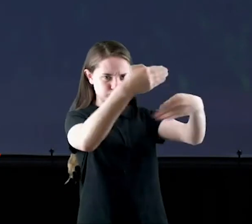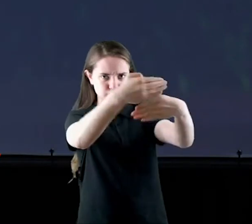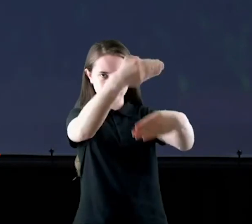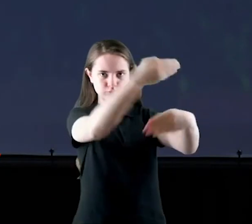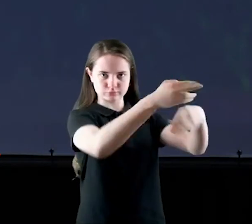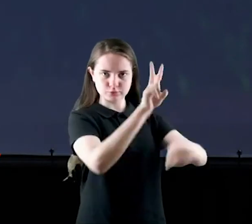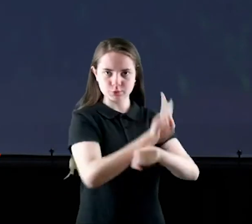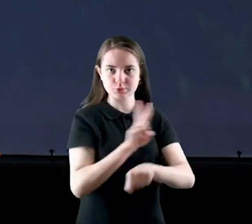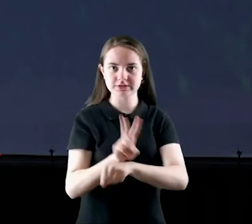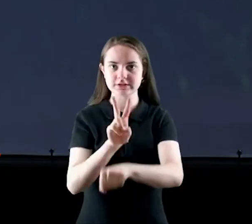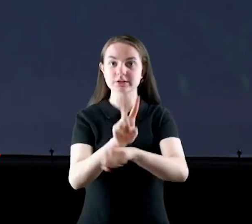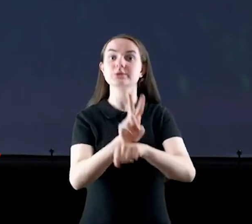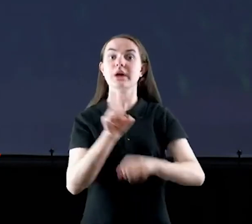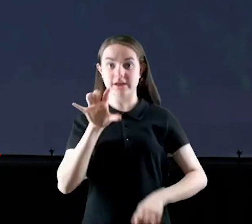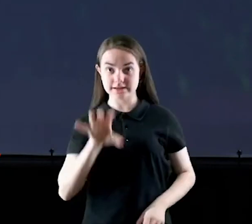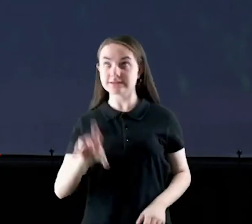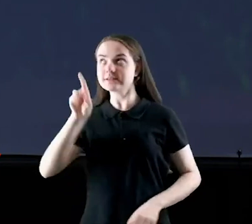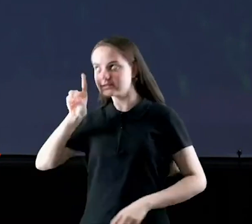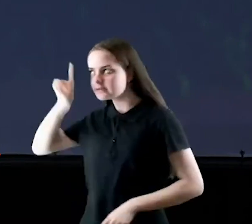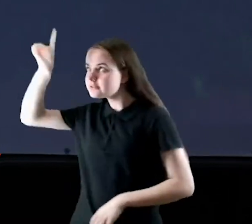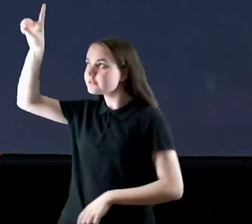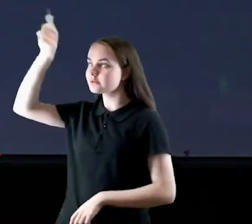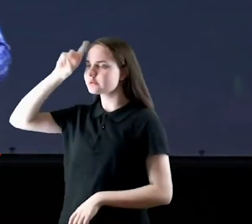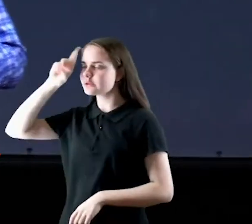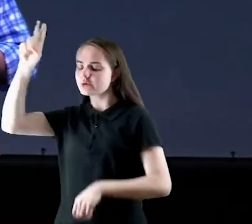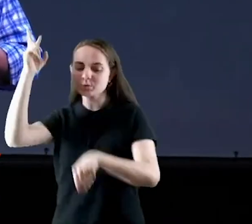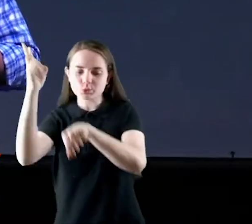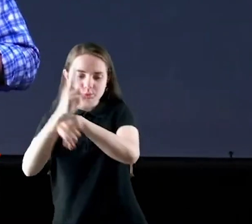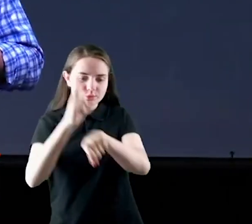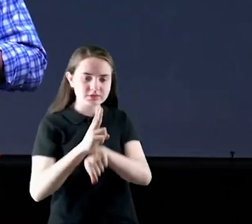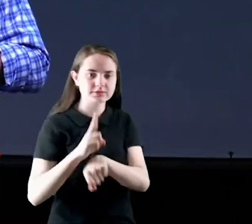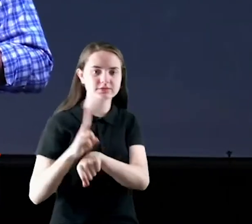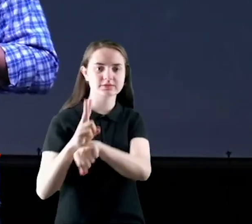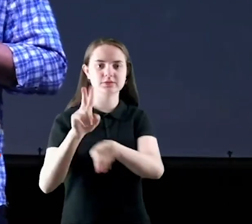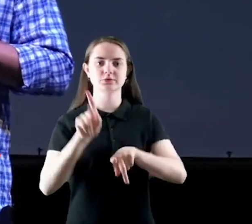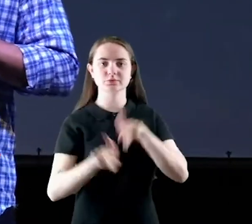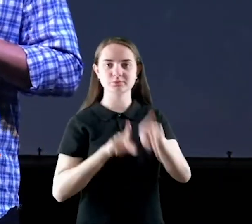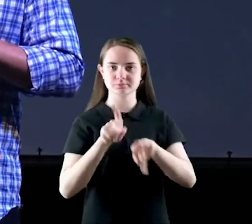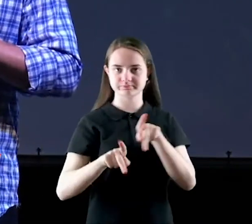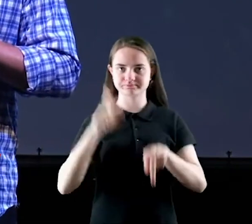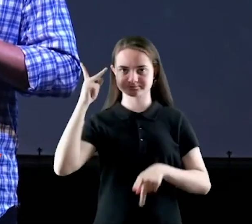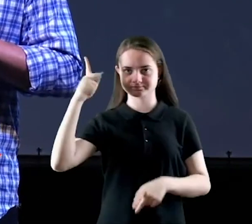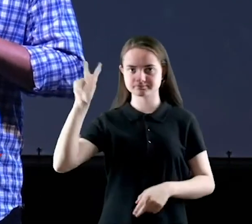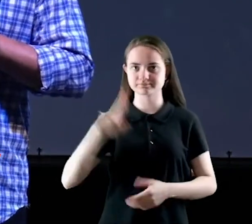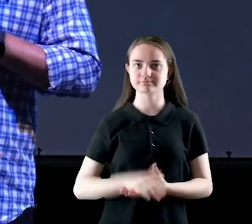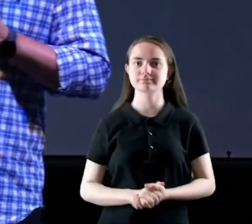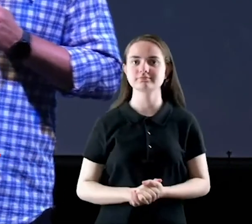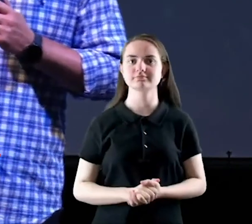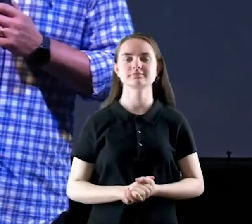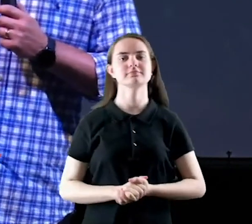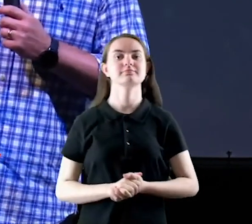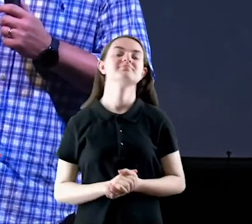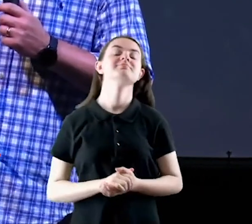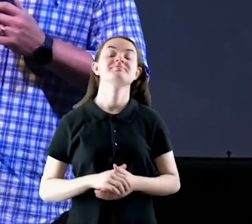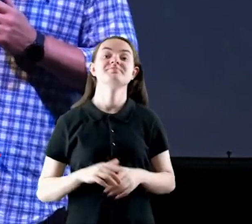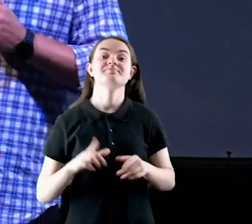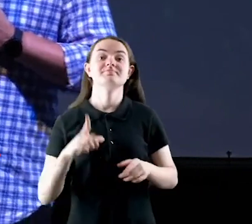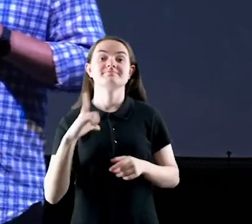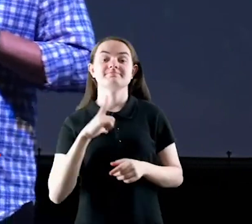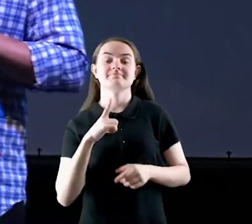são ameaças, são investidas malignas,